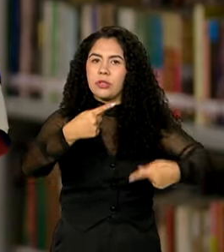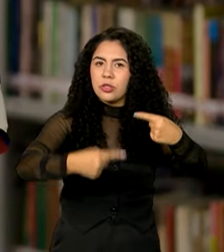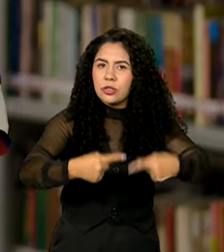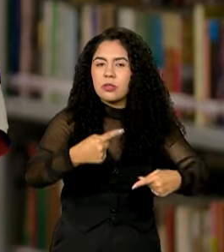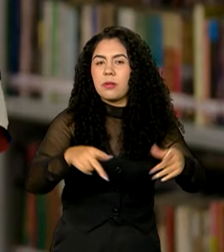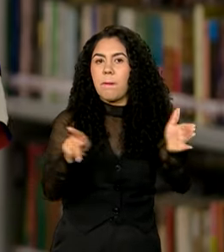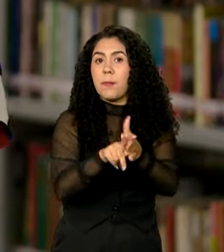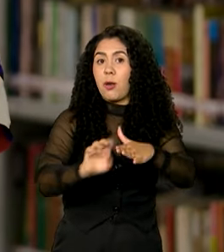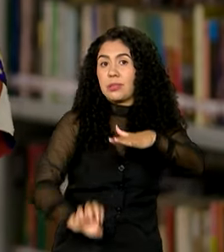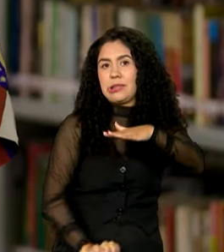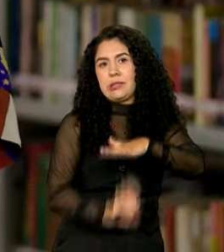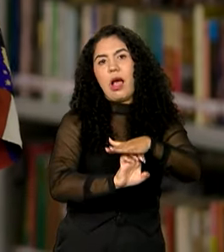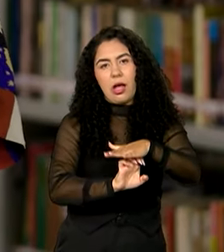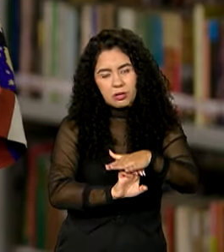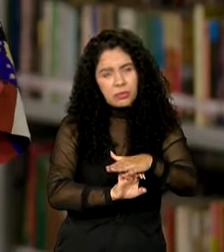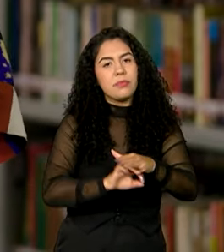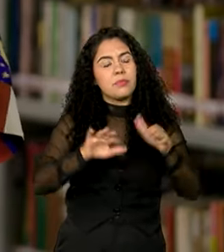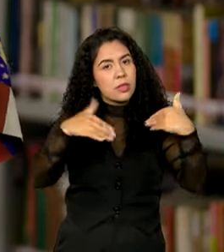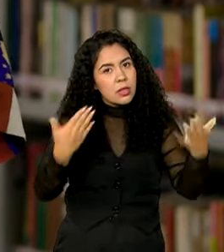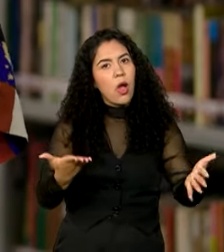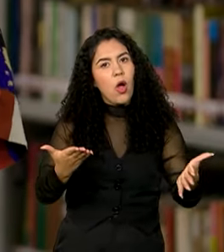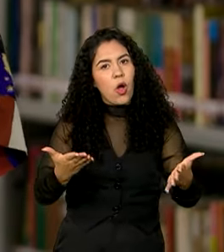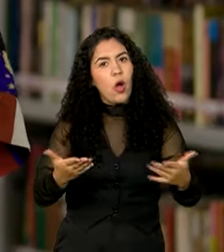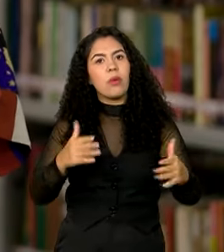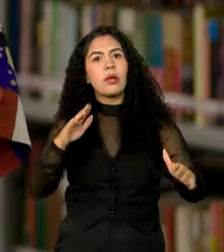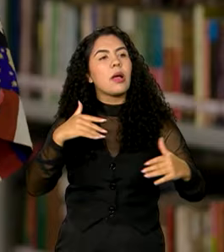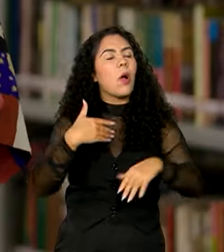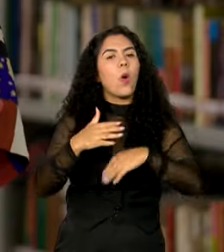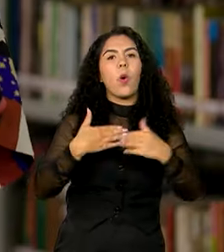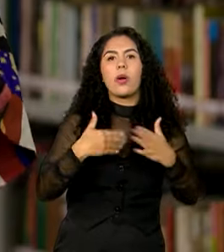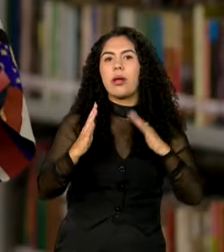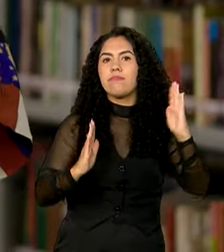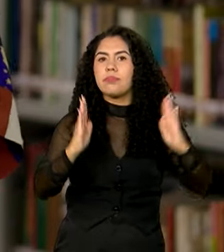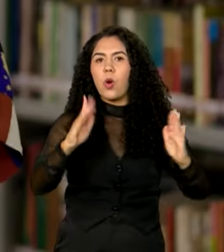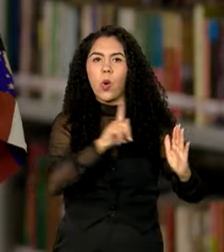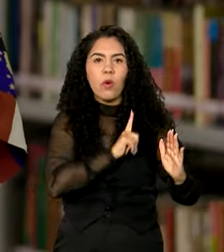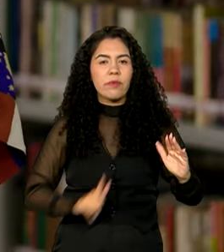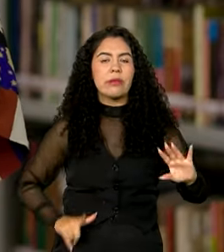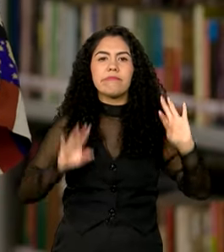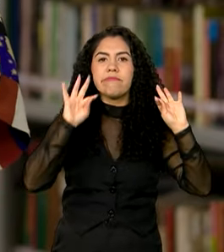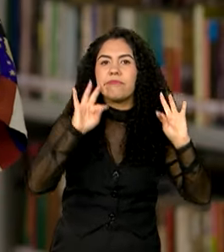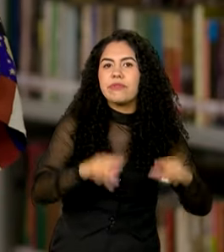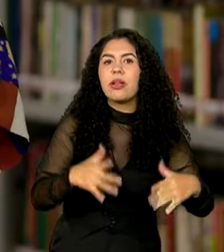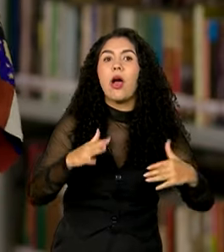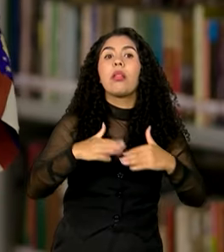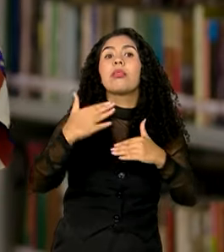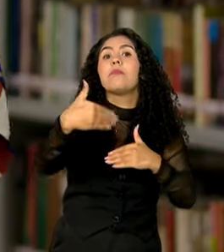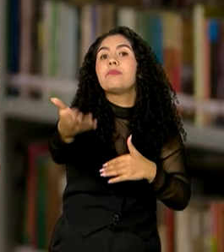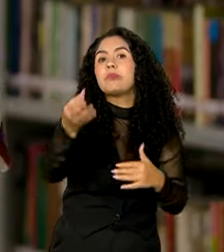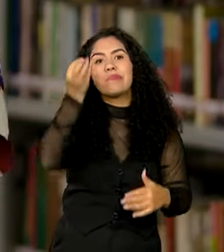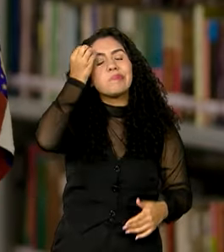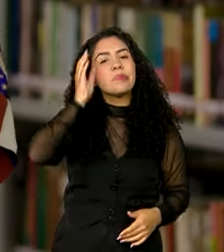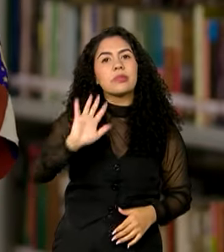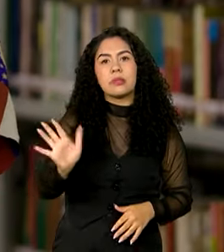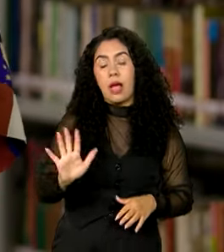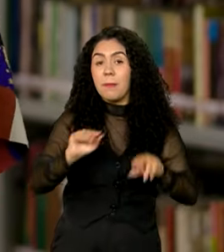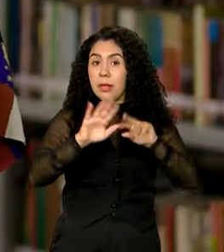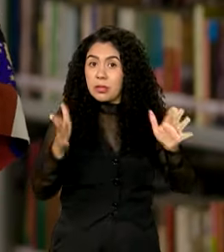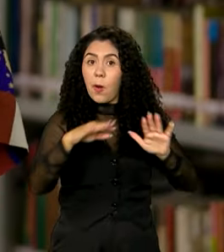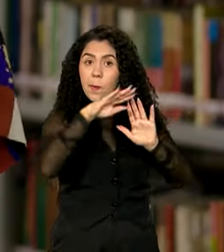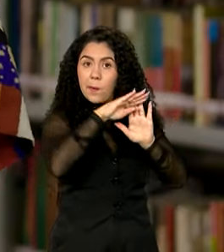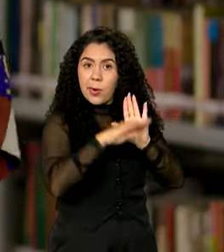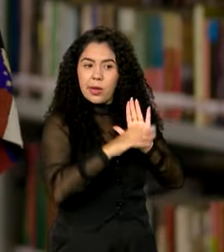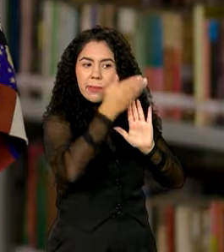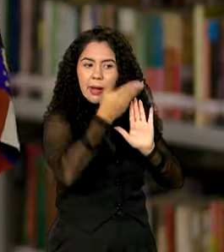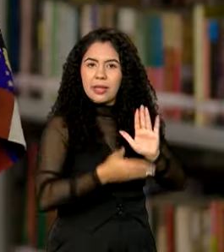Estado. O governo vai acabar em algum momento, a gente não sabe como é que vai ser depois. E que um programa como o Pé de